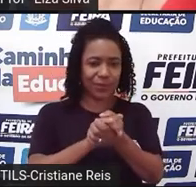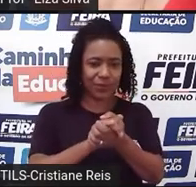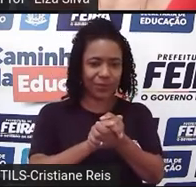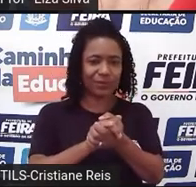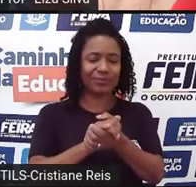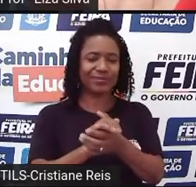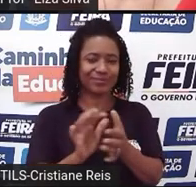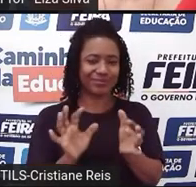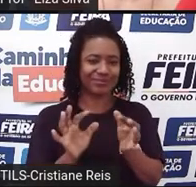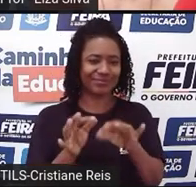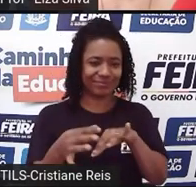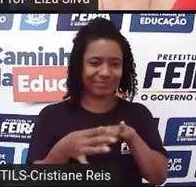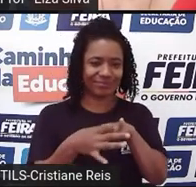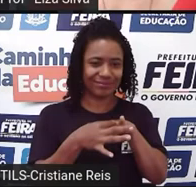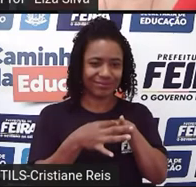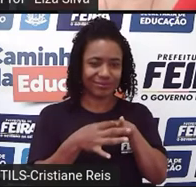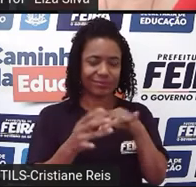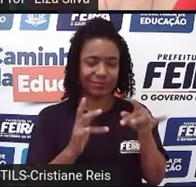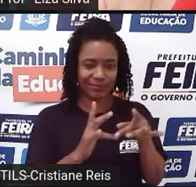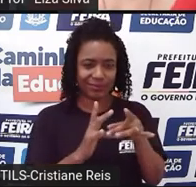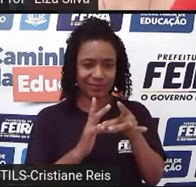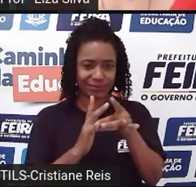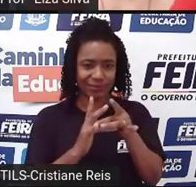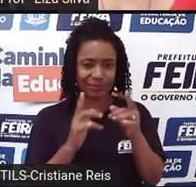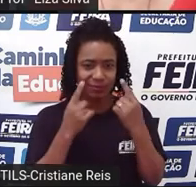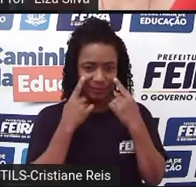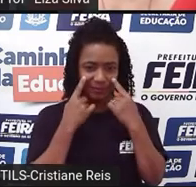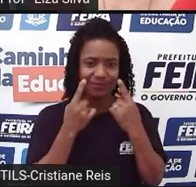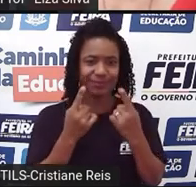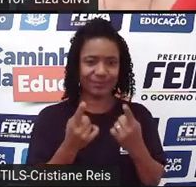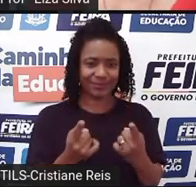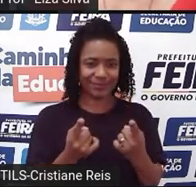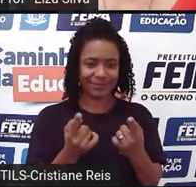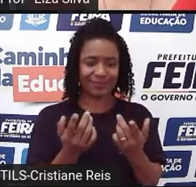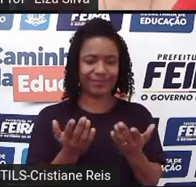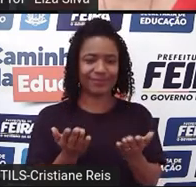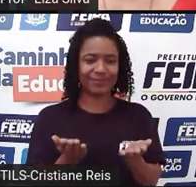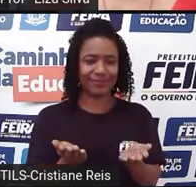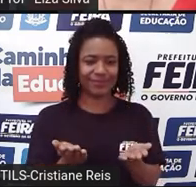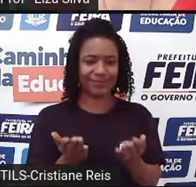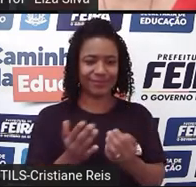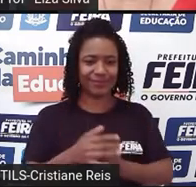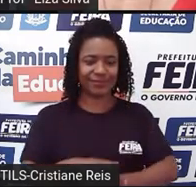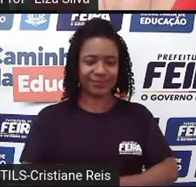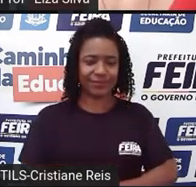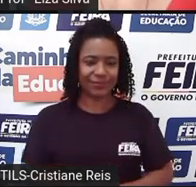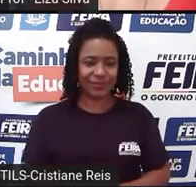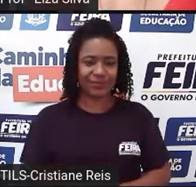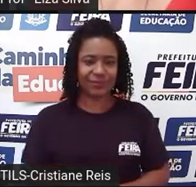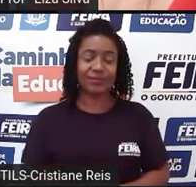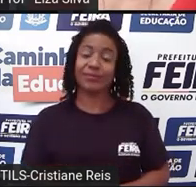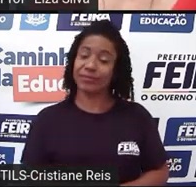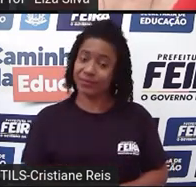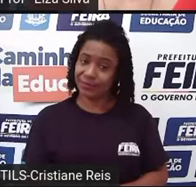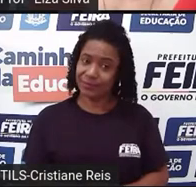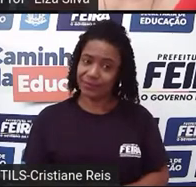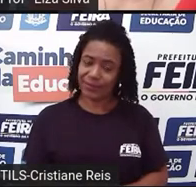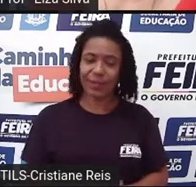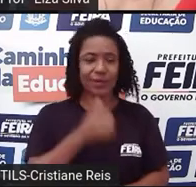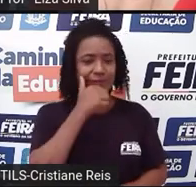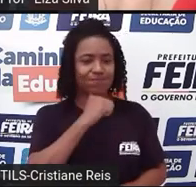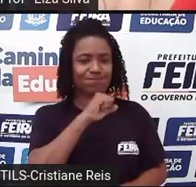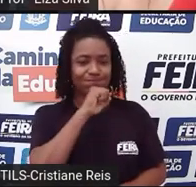parents arrange for her to quickly marry Princess' cousin Paris. Então, os pais de